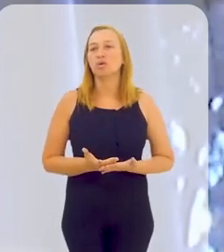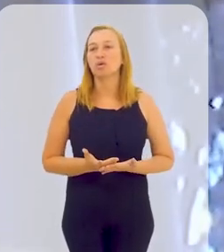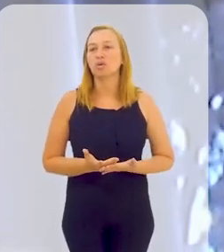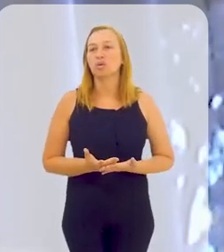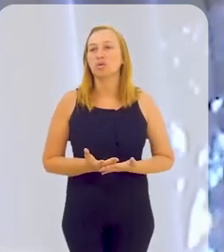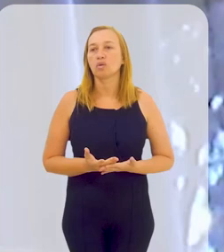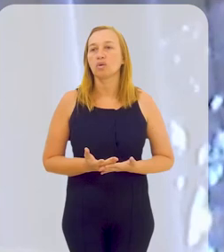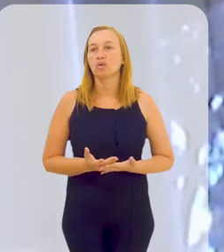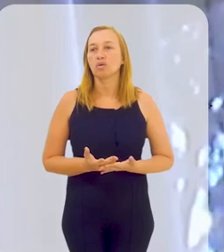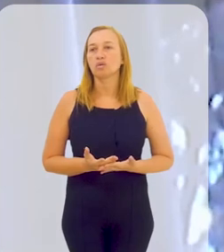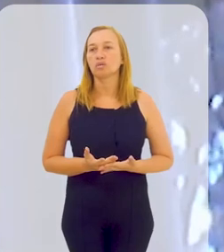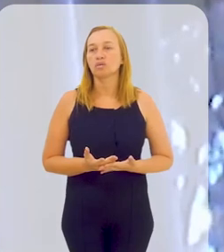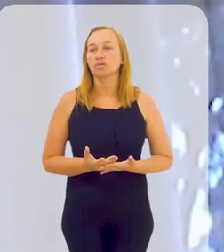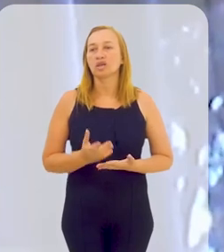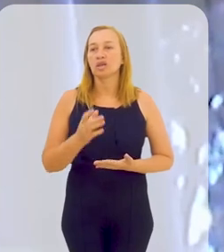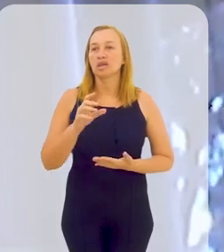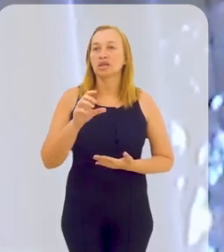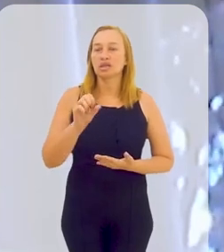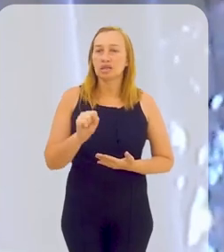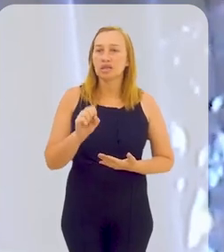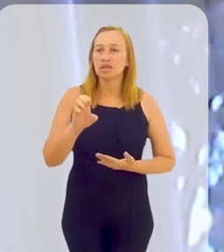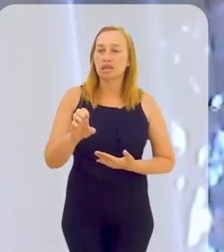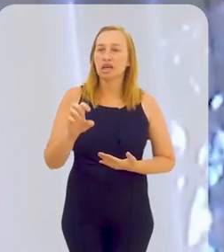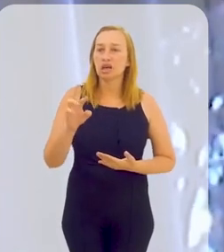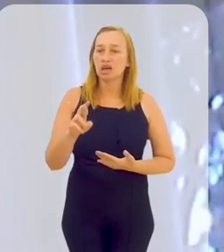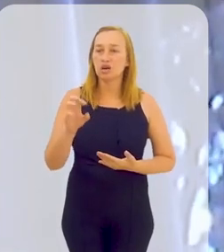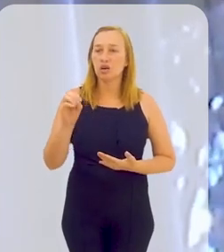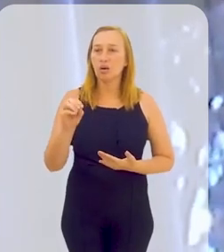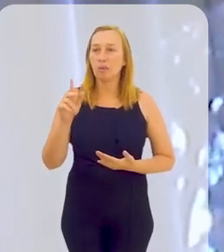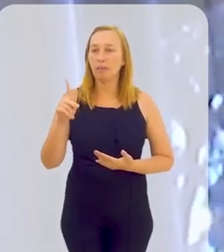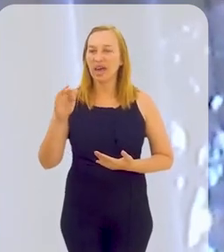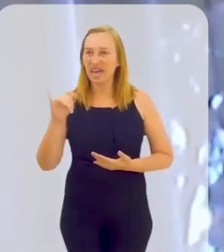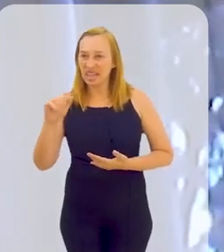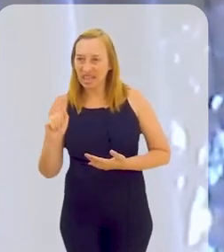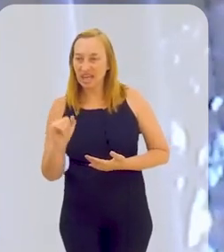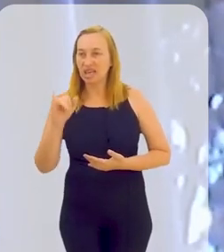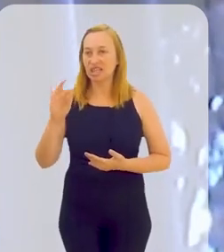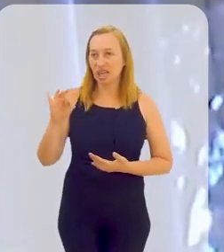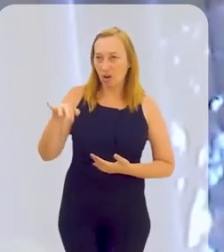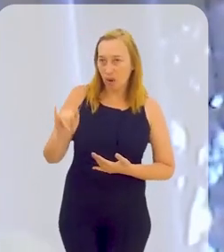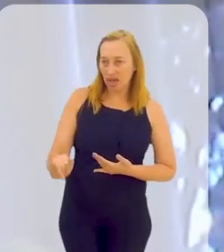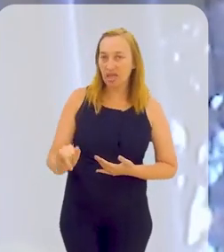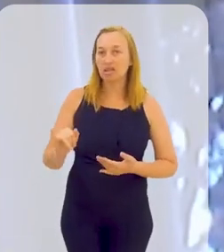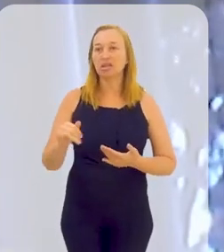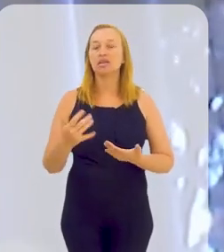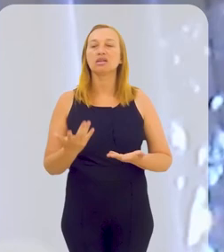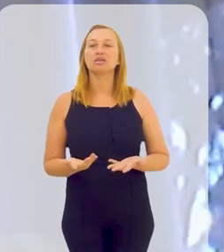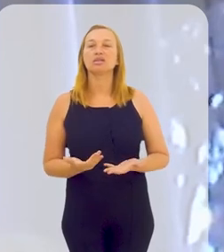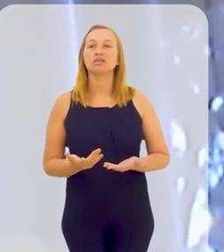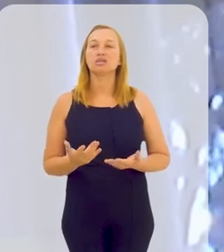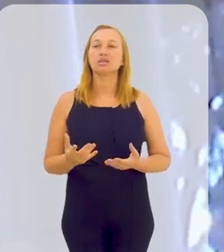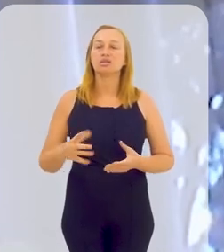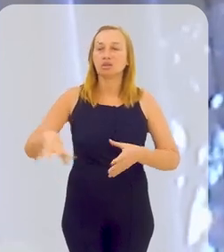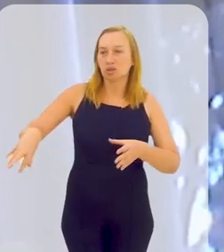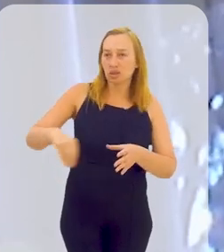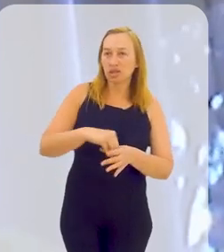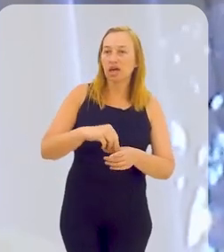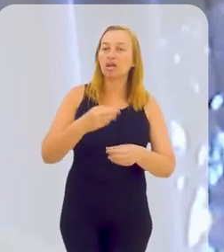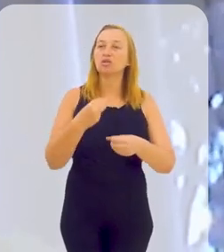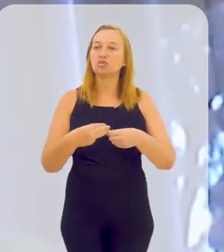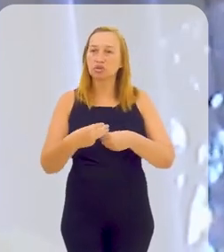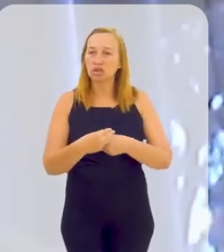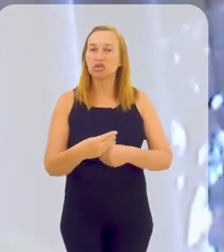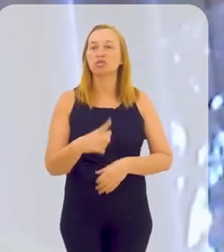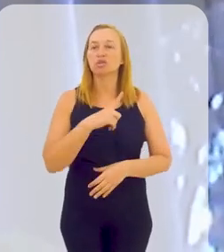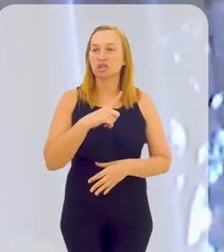Seropédica, Itaguaí e subindo. Então foram outros municípios até que entraram